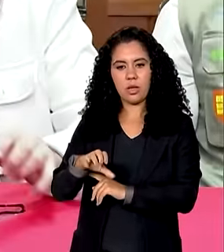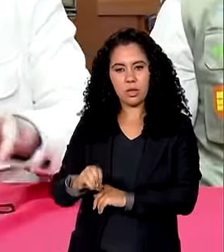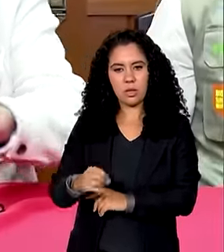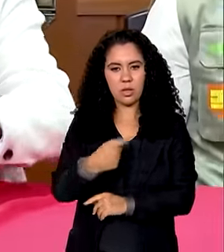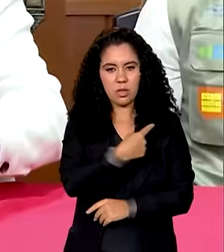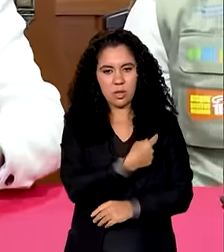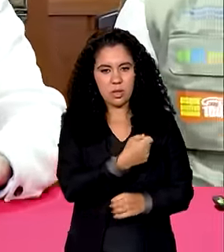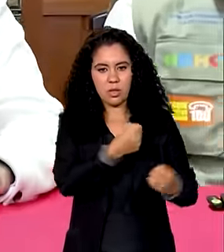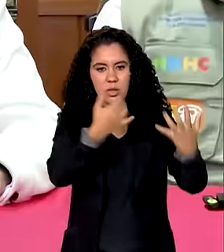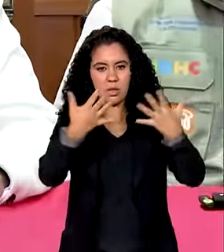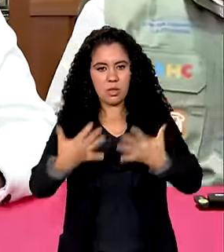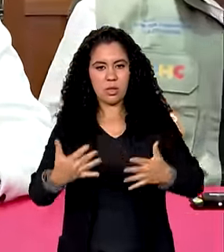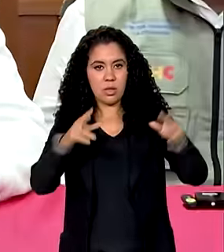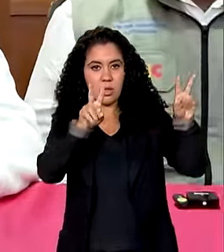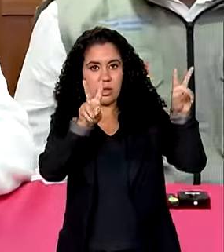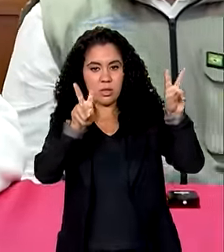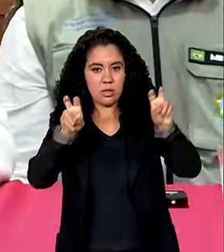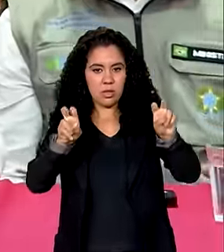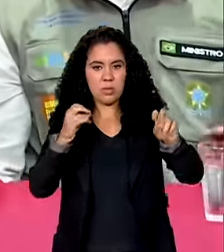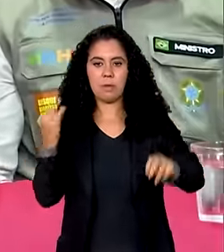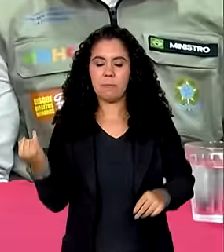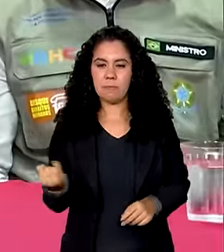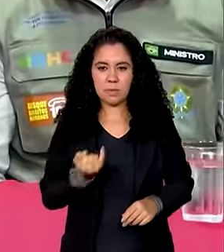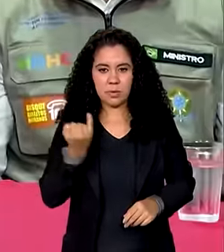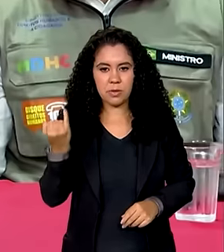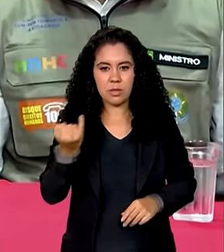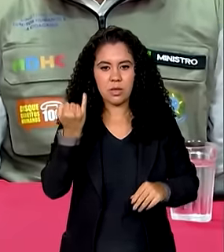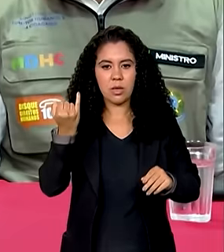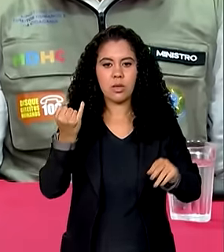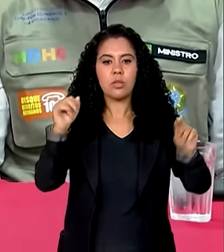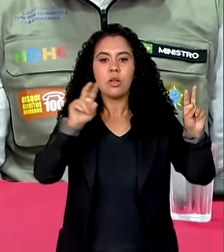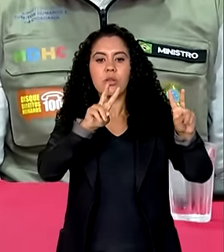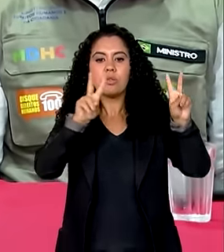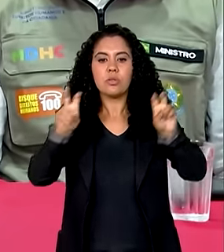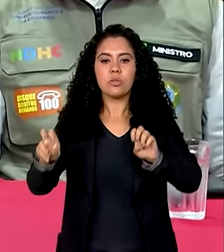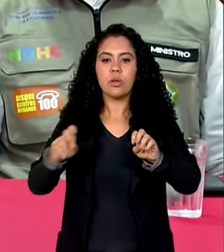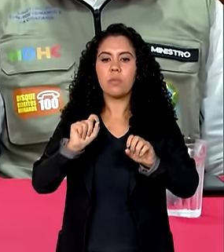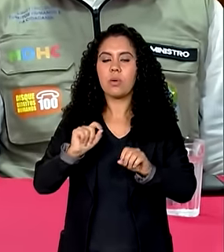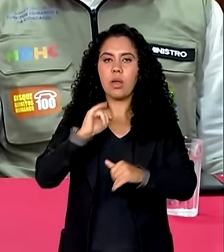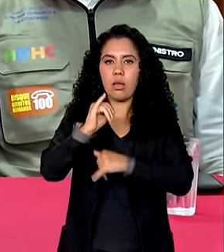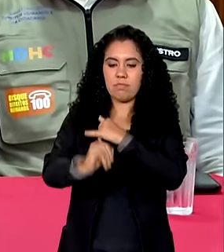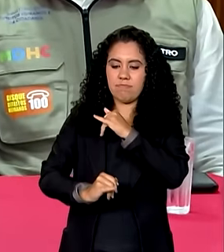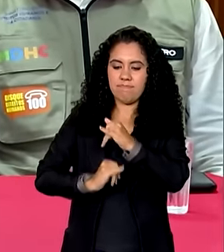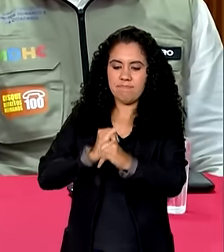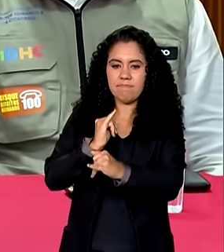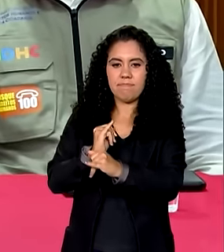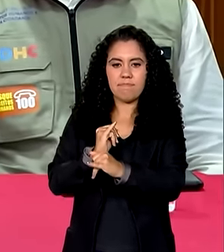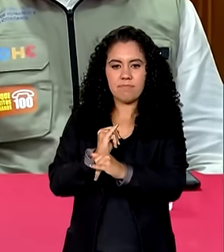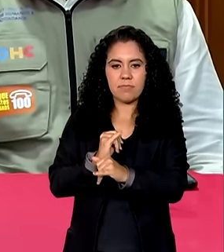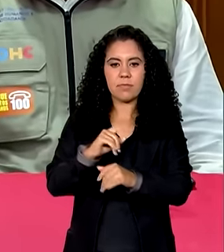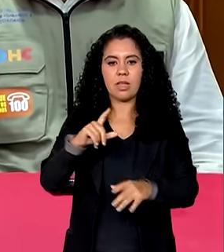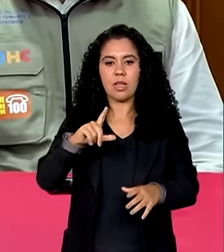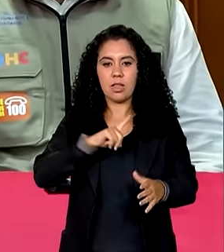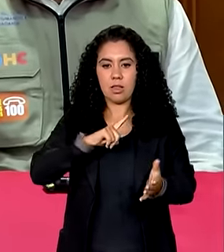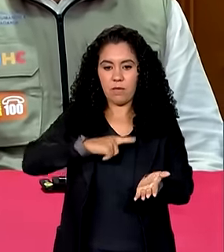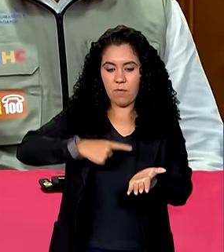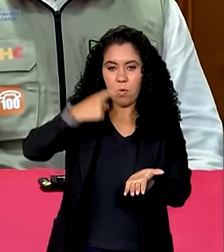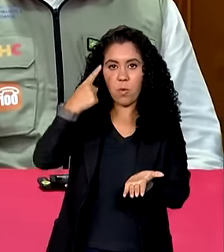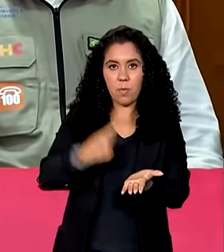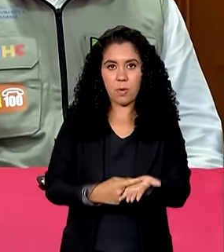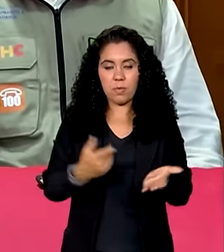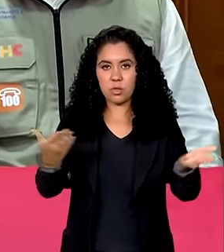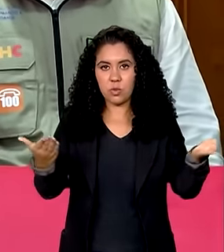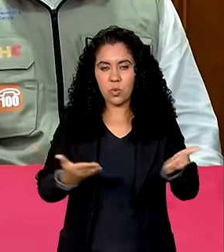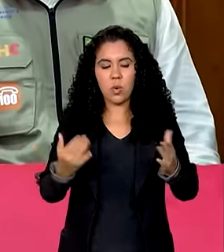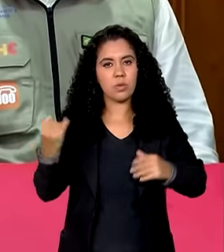tratando um tema muito importante no estado que é a questão da conectividade teve uma agenda muito importante hoje